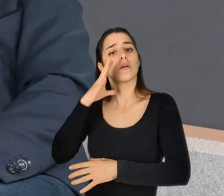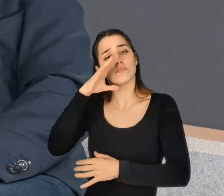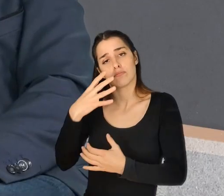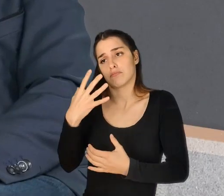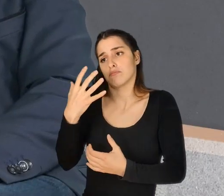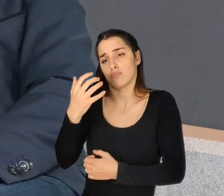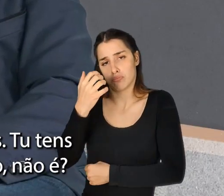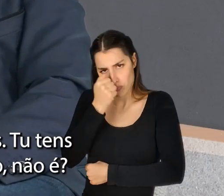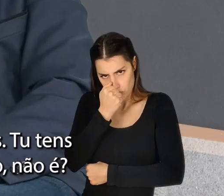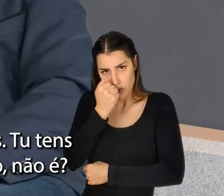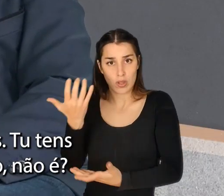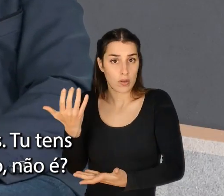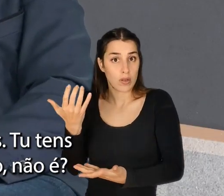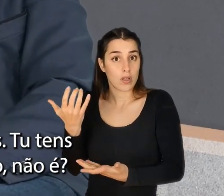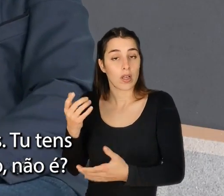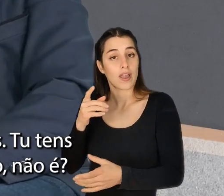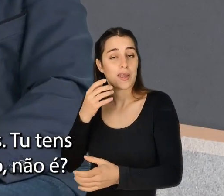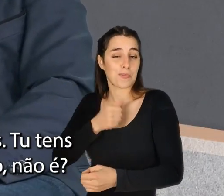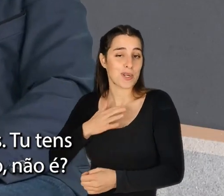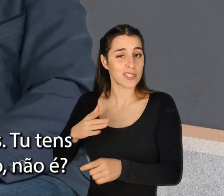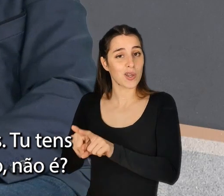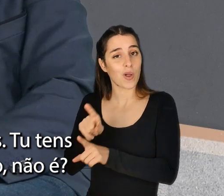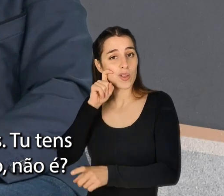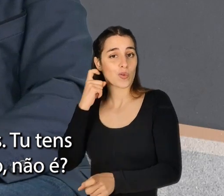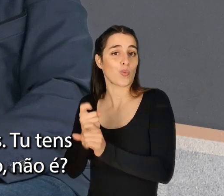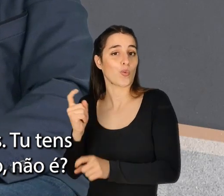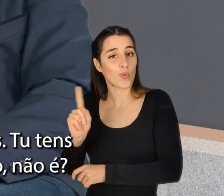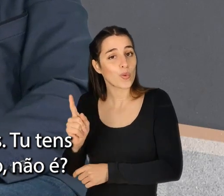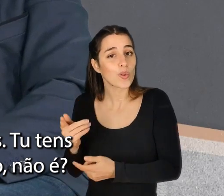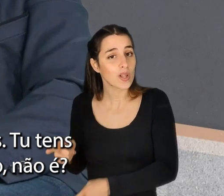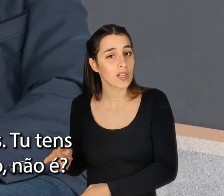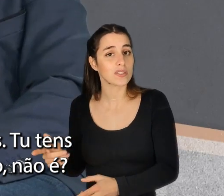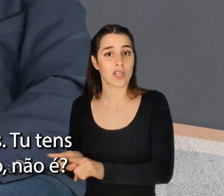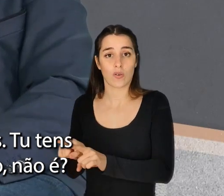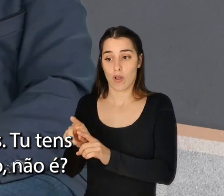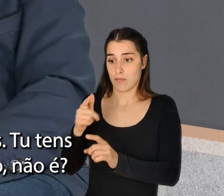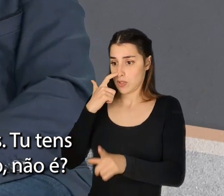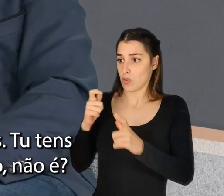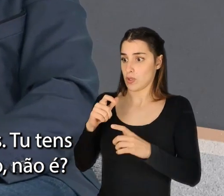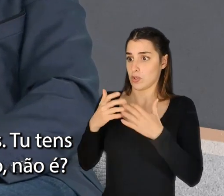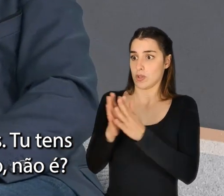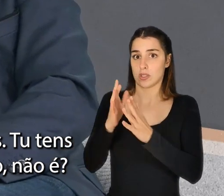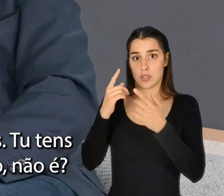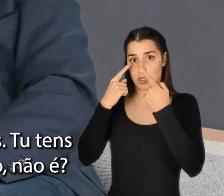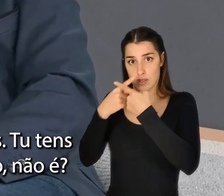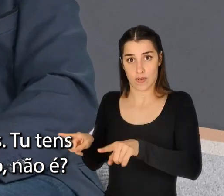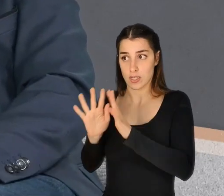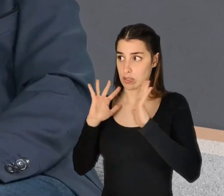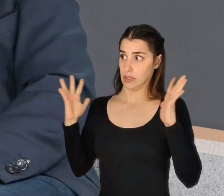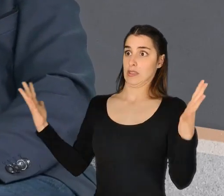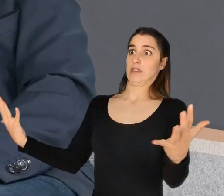Pois a empresa controla isso. Porque, na verdade, são pessoas diferentes. Tu tens que olhar para um espectro muito alargado, não é?